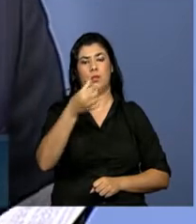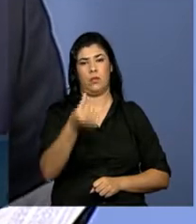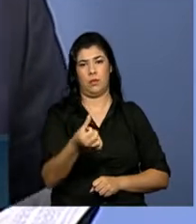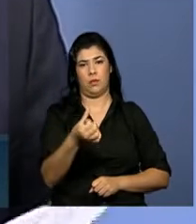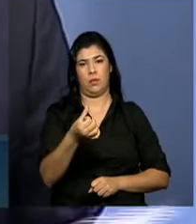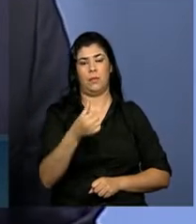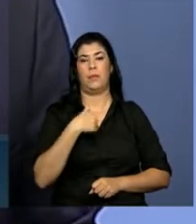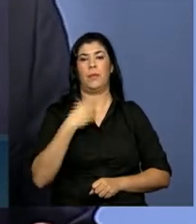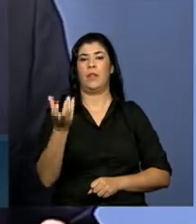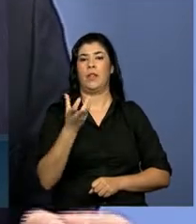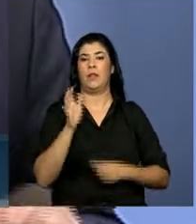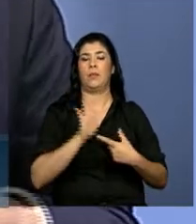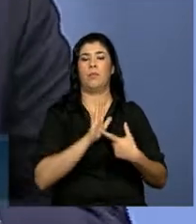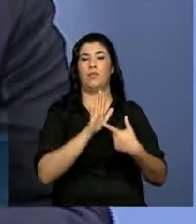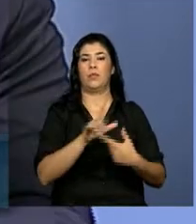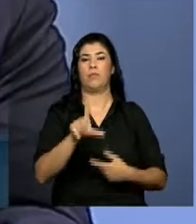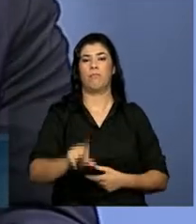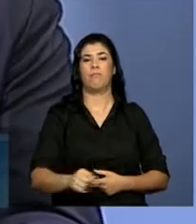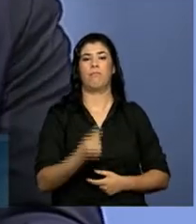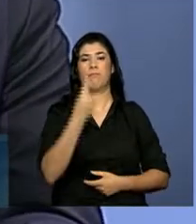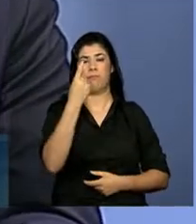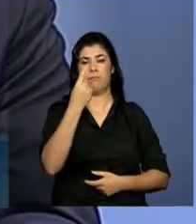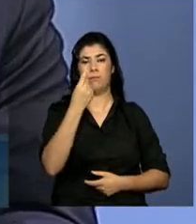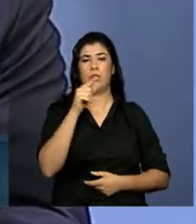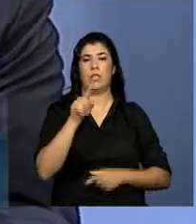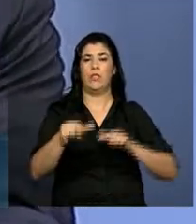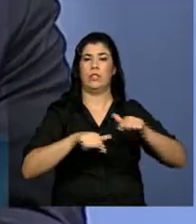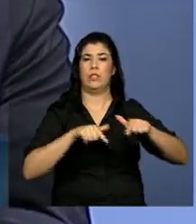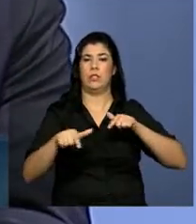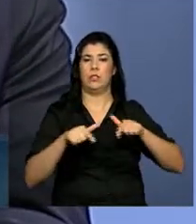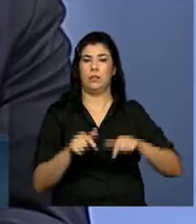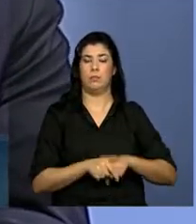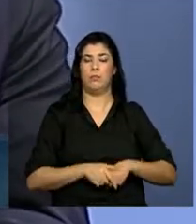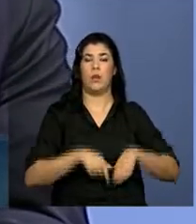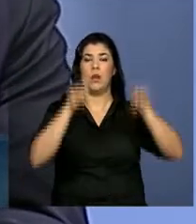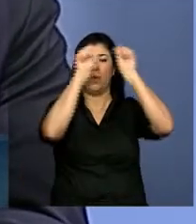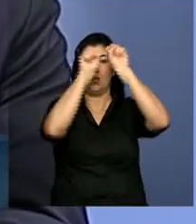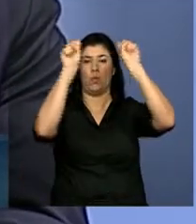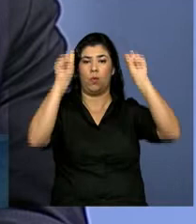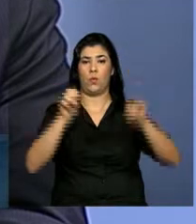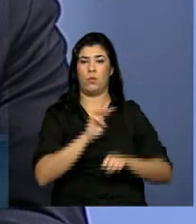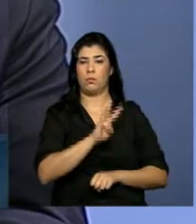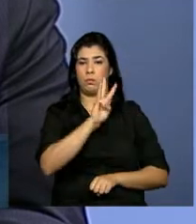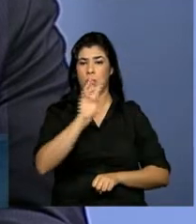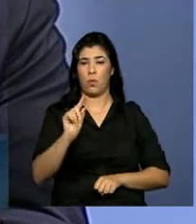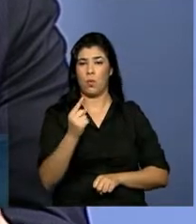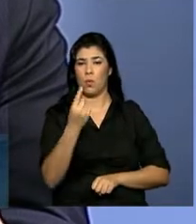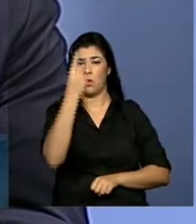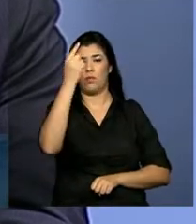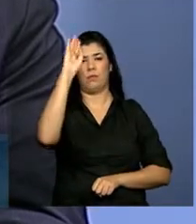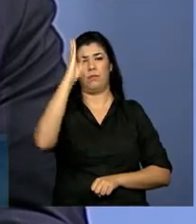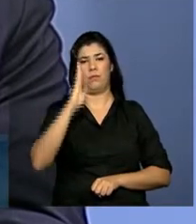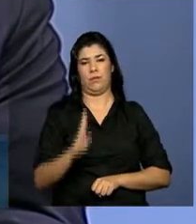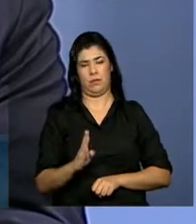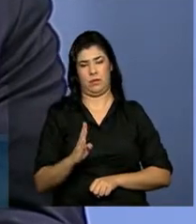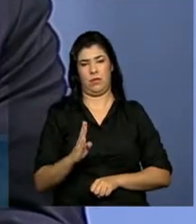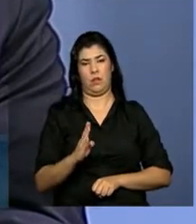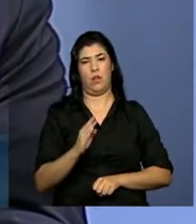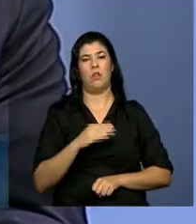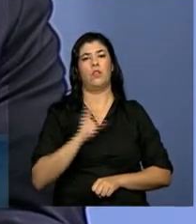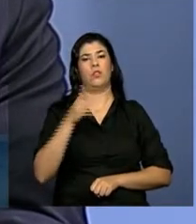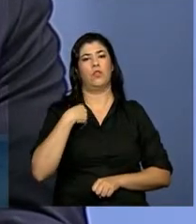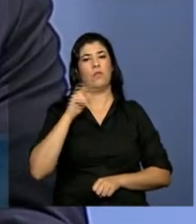Eu quero destacar que esse trabalho do Portal Único do Brasil foi reconhecido no Fórum Econômico